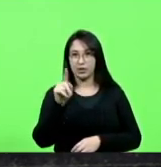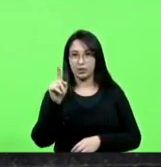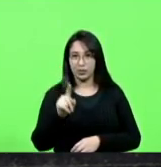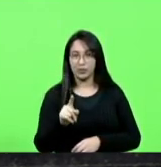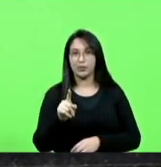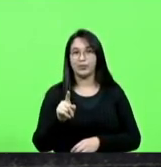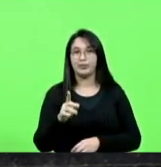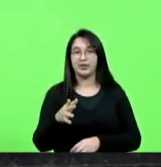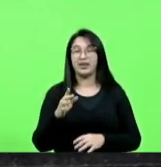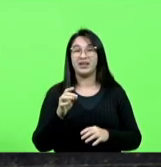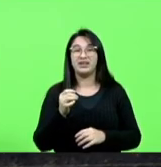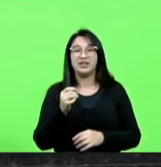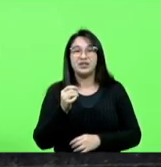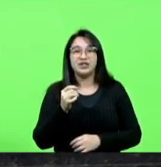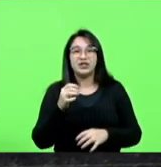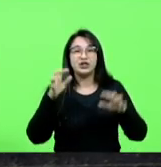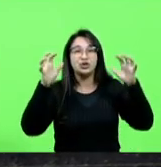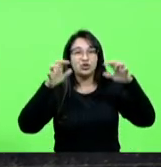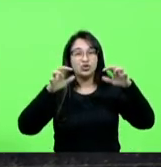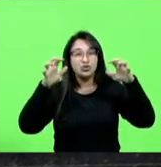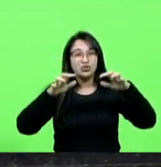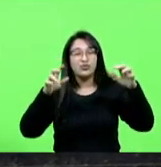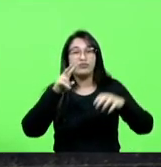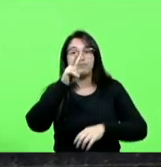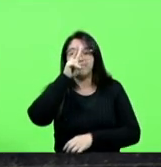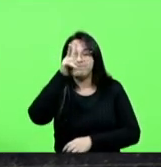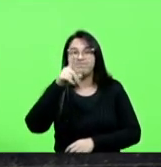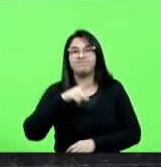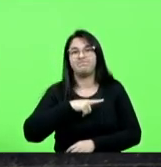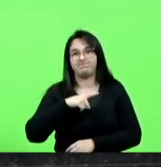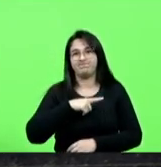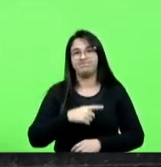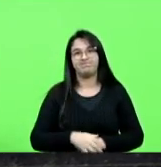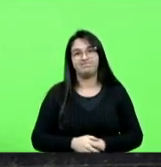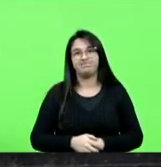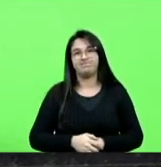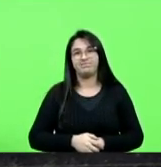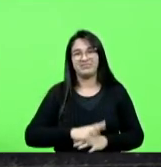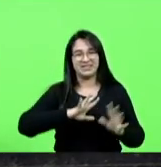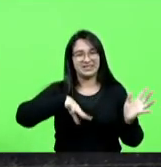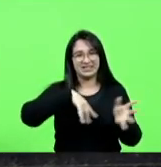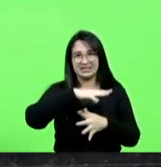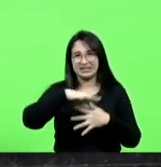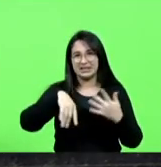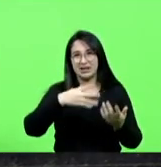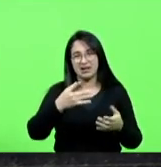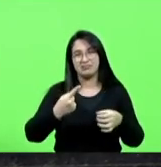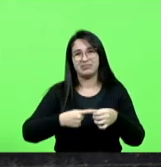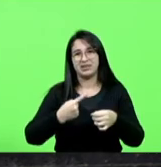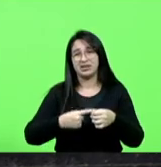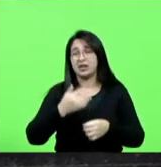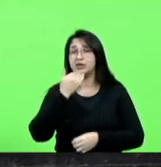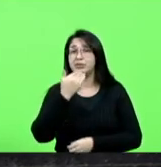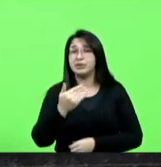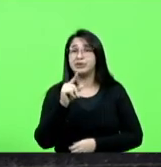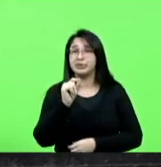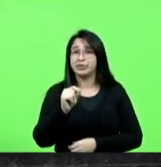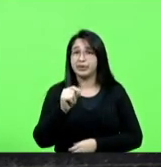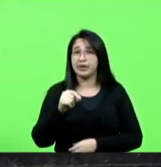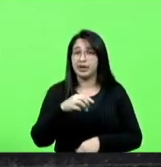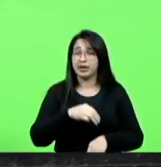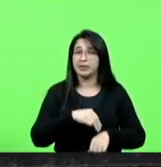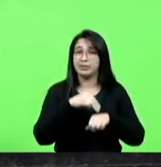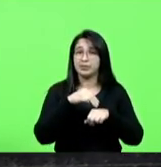fortemente atingidos pelas chuvas que devastaram essas cidades e o que eu estou pedindo nessa moção aqui